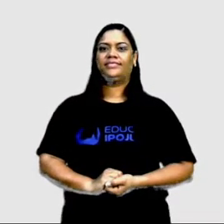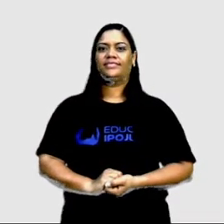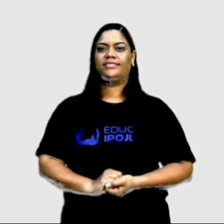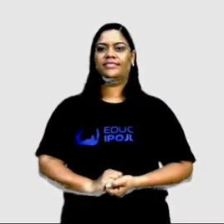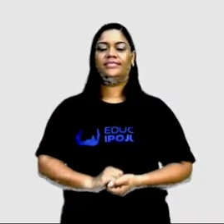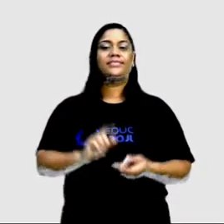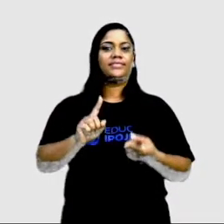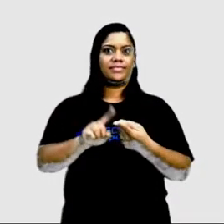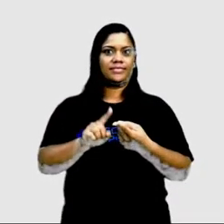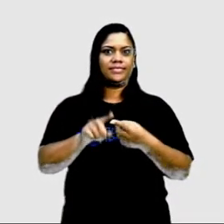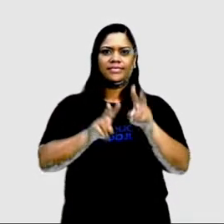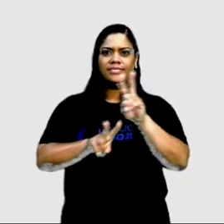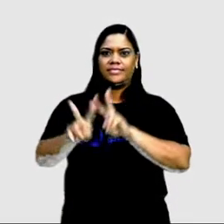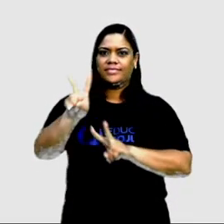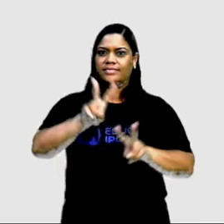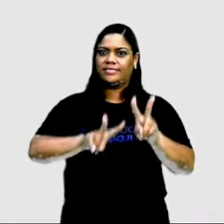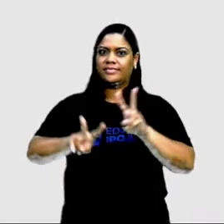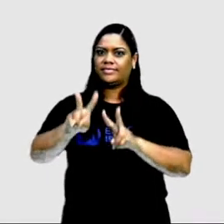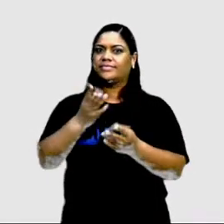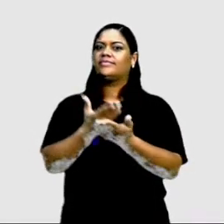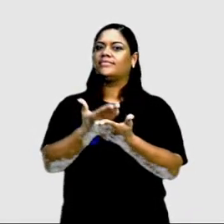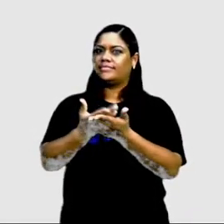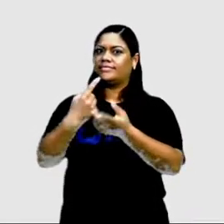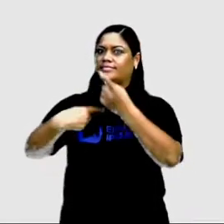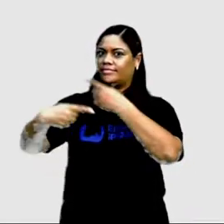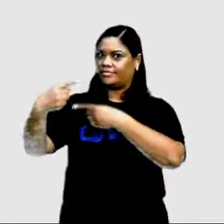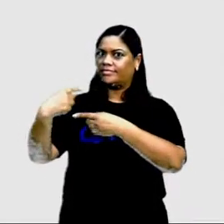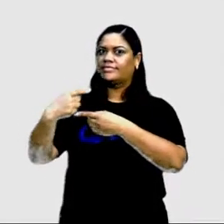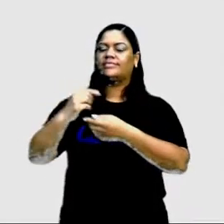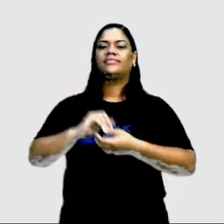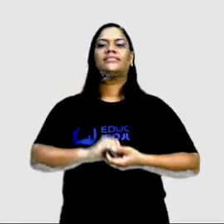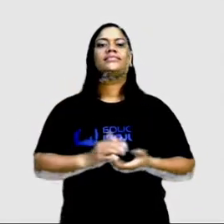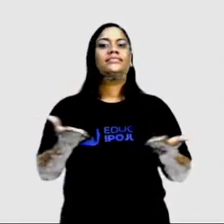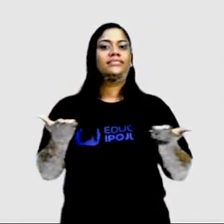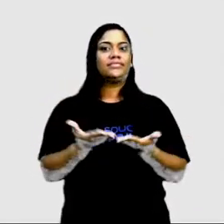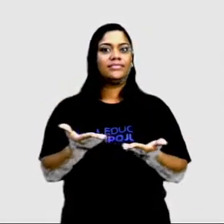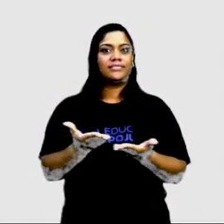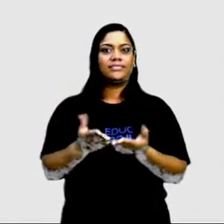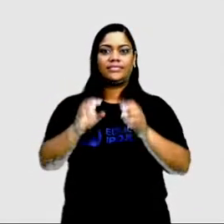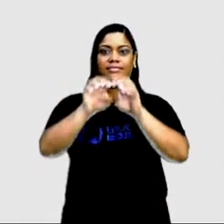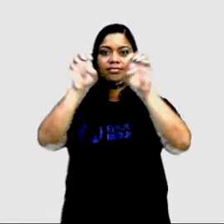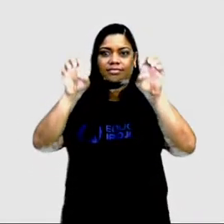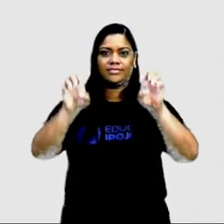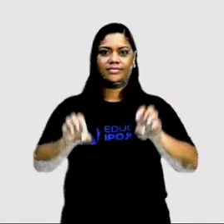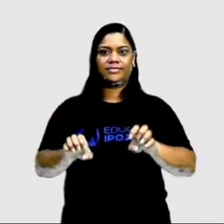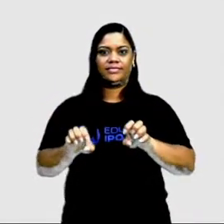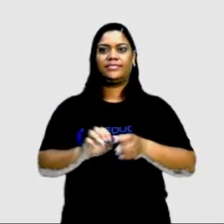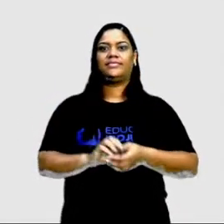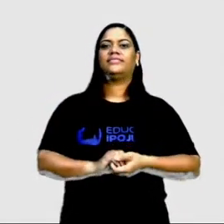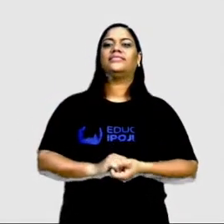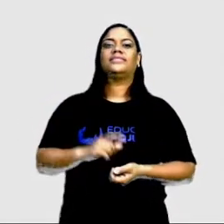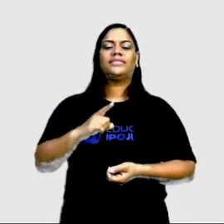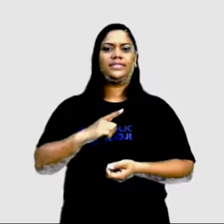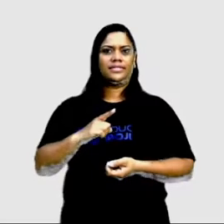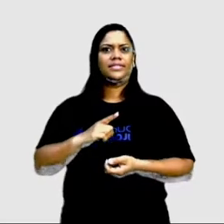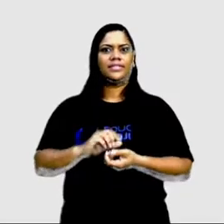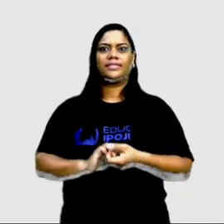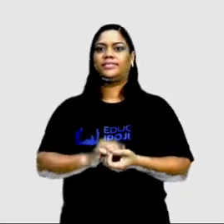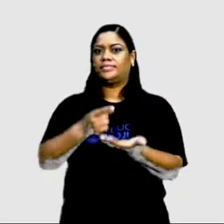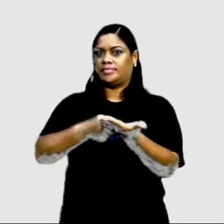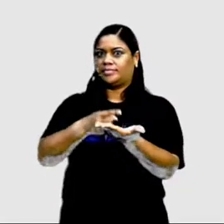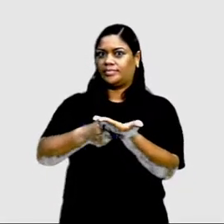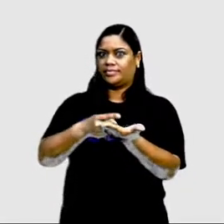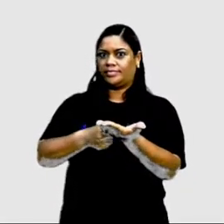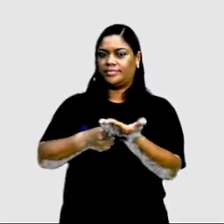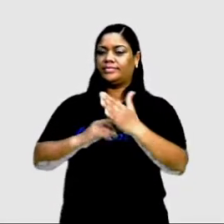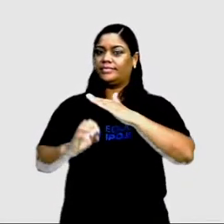Esse também nós analisamos na aula passada. A gente está vendo agora realmente a estrutura dele. Então tem um logotipo da